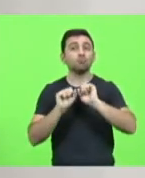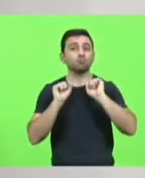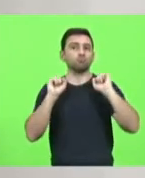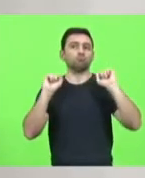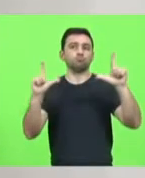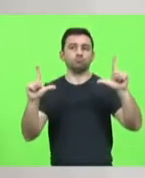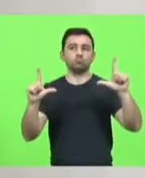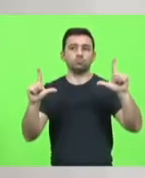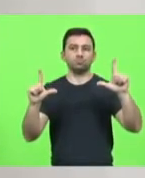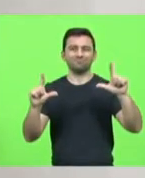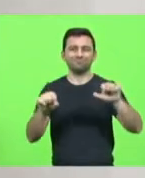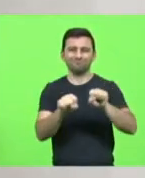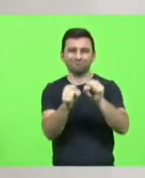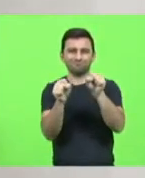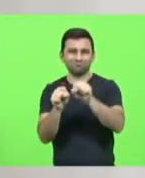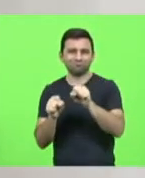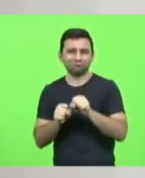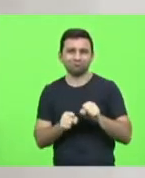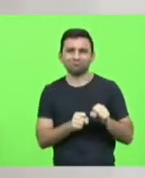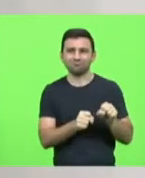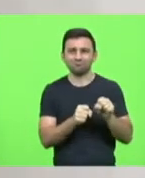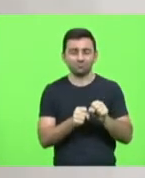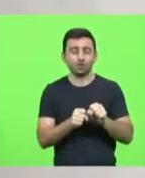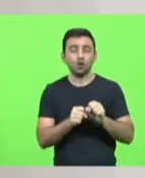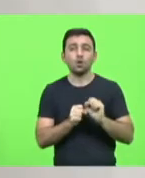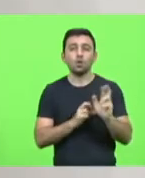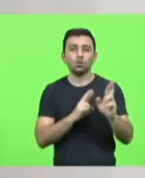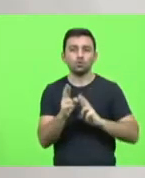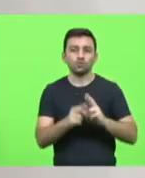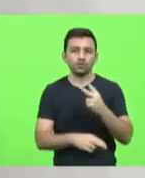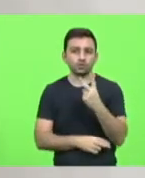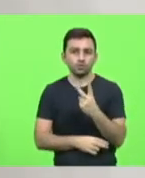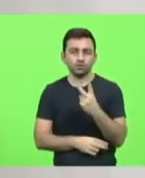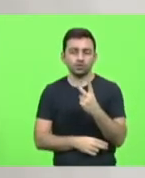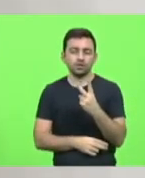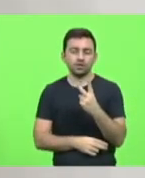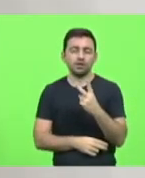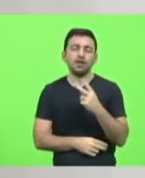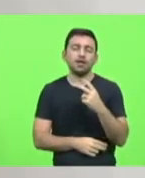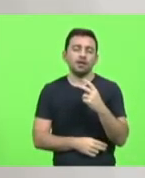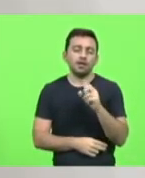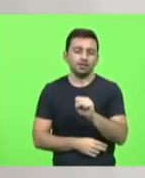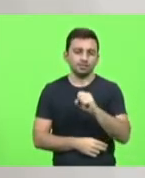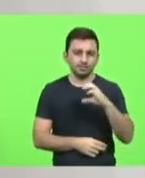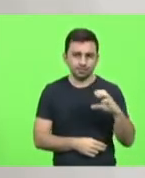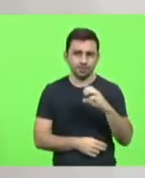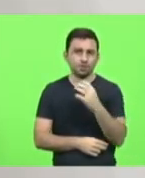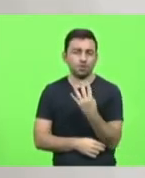dos estragos que a rodovia SC452 Trajeto